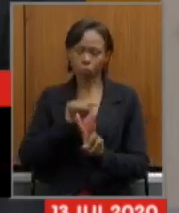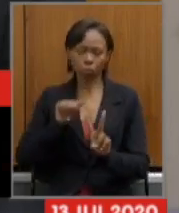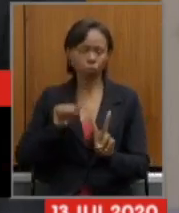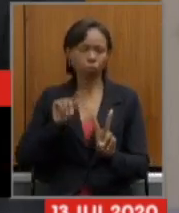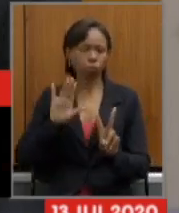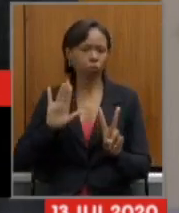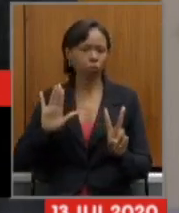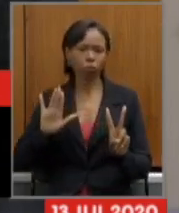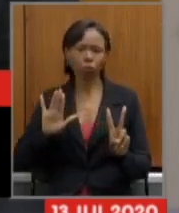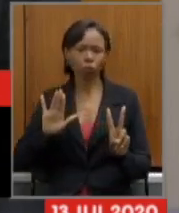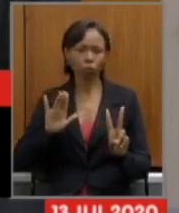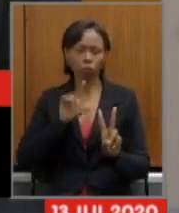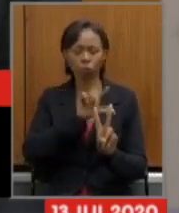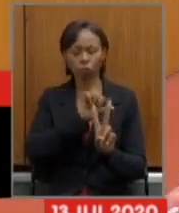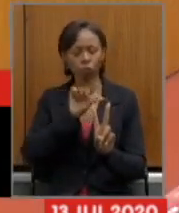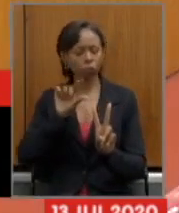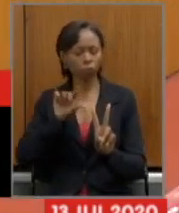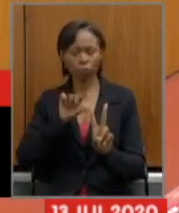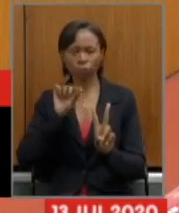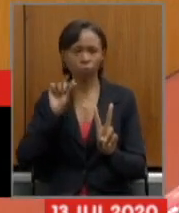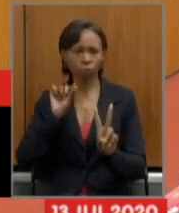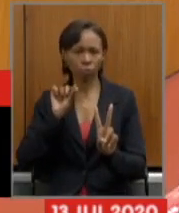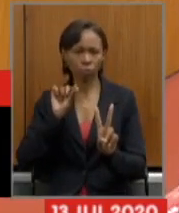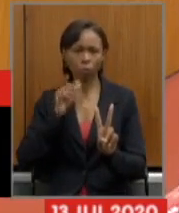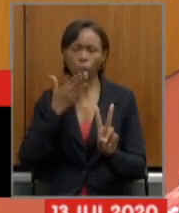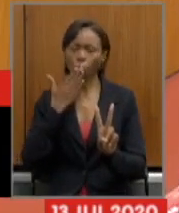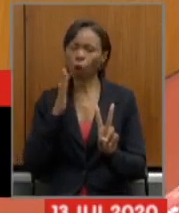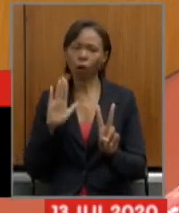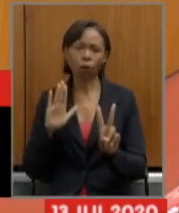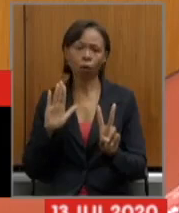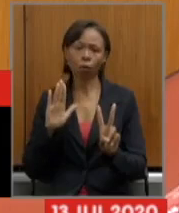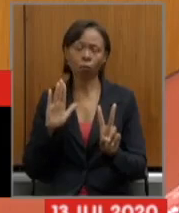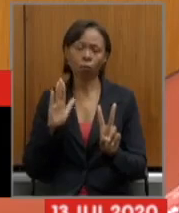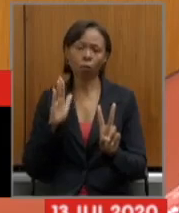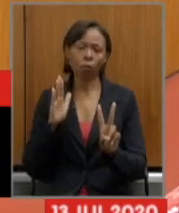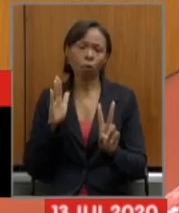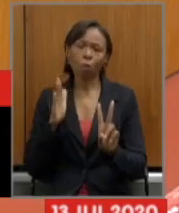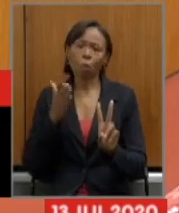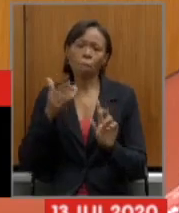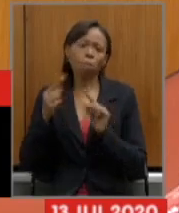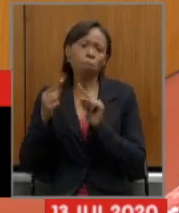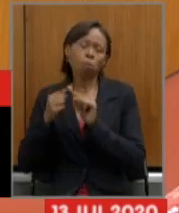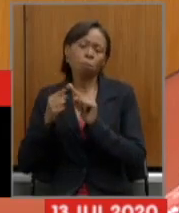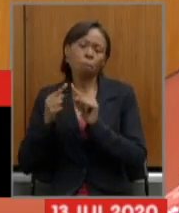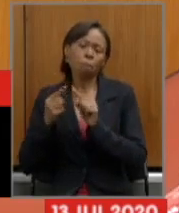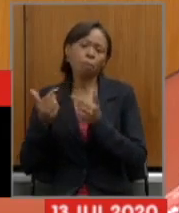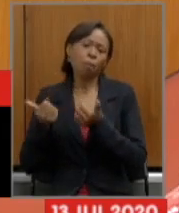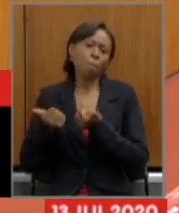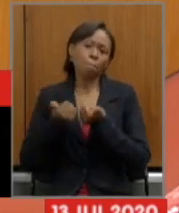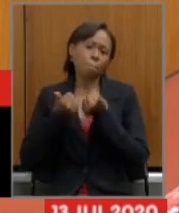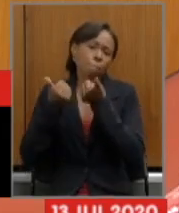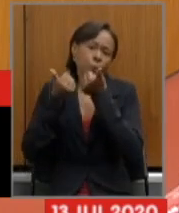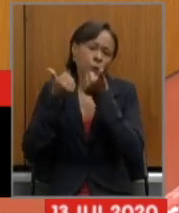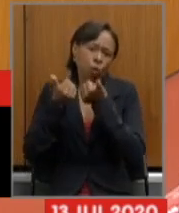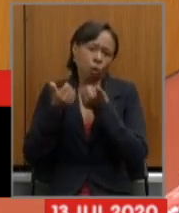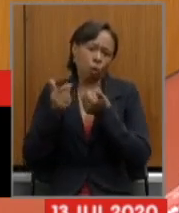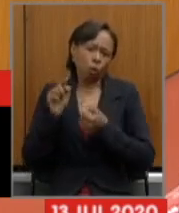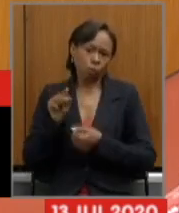opções, aquela que for mais vantajosa para ele.